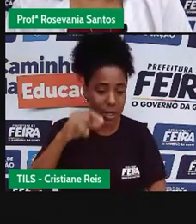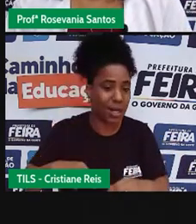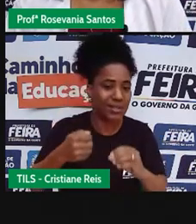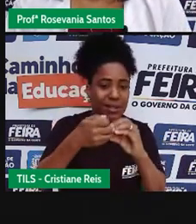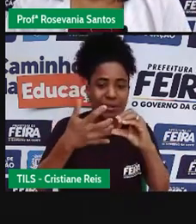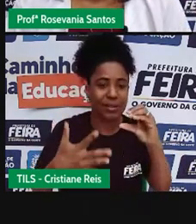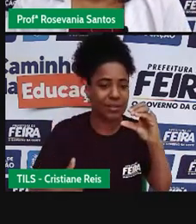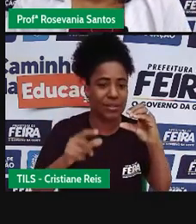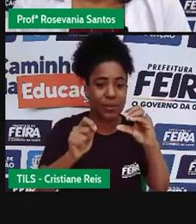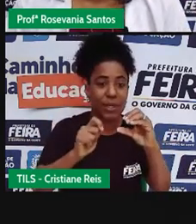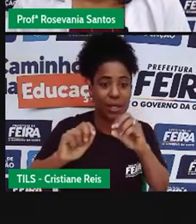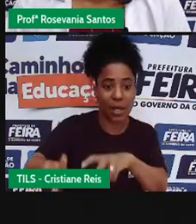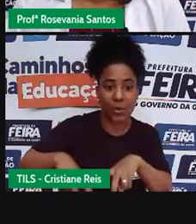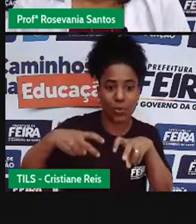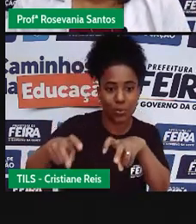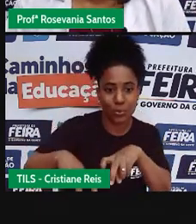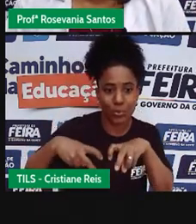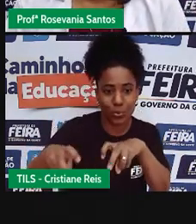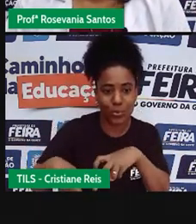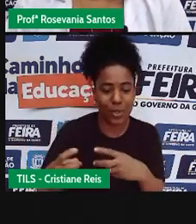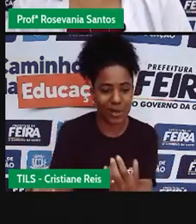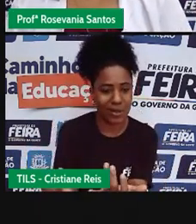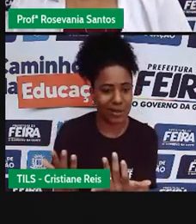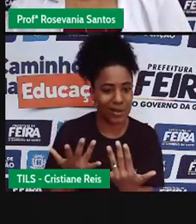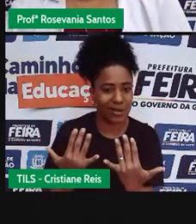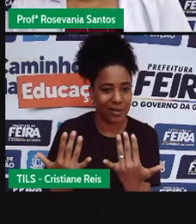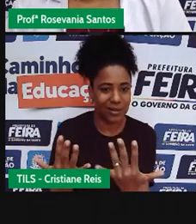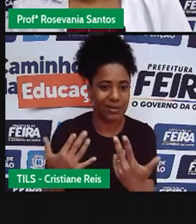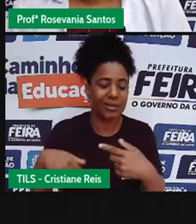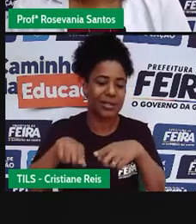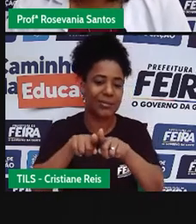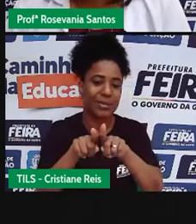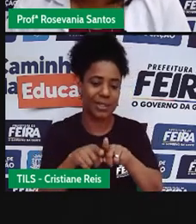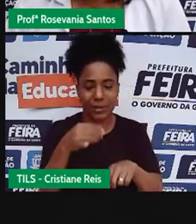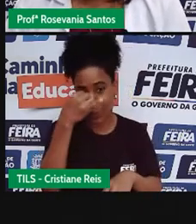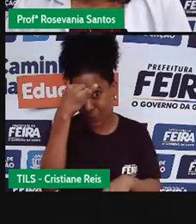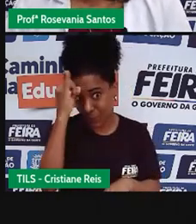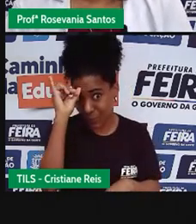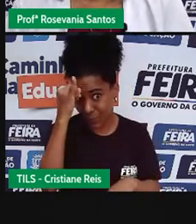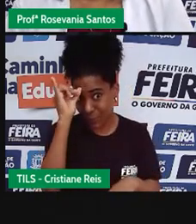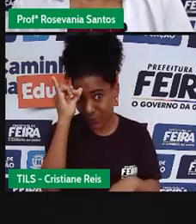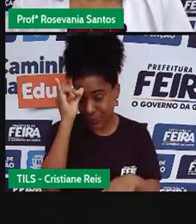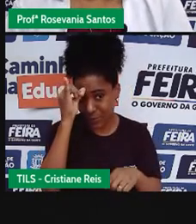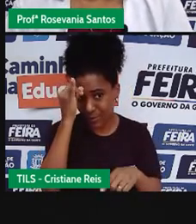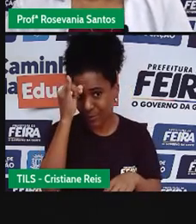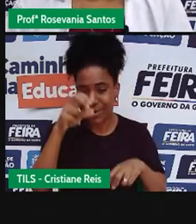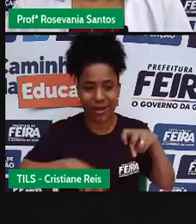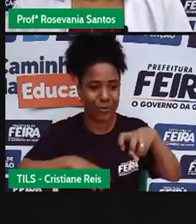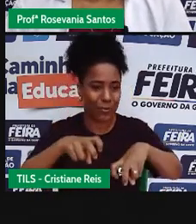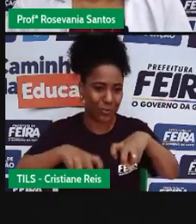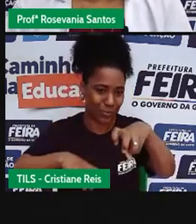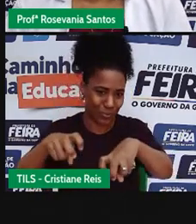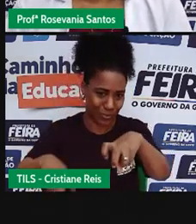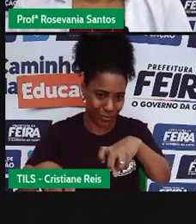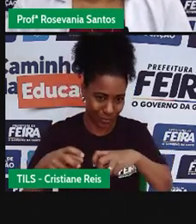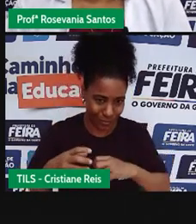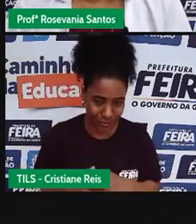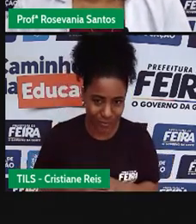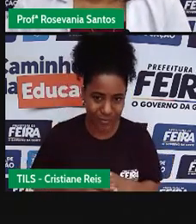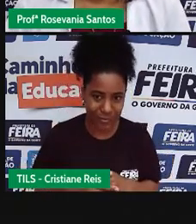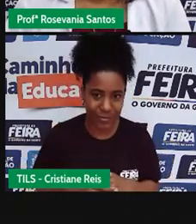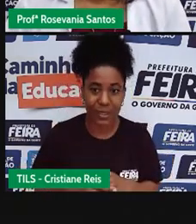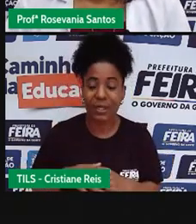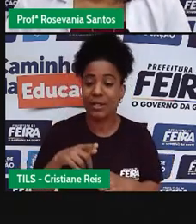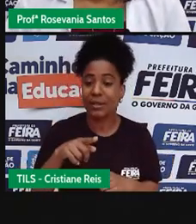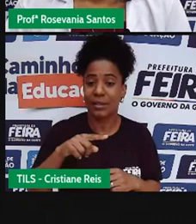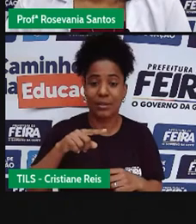e, em particular, aqui que atraem os turistas também à própria cidade de Brasília. Aqui, essas duas regiões, né,